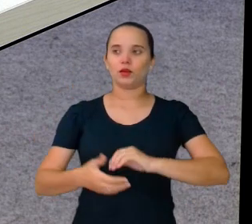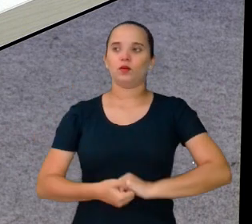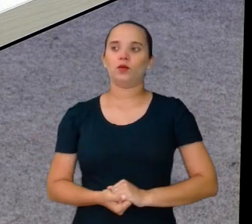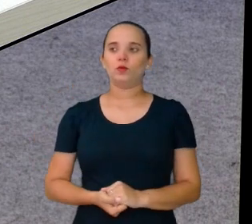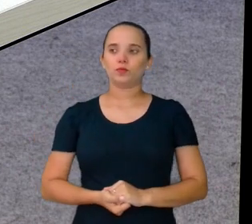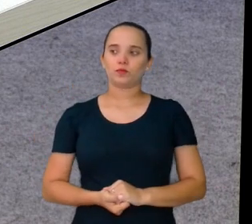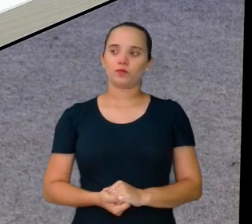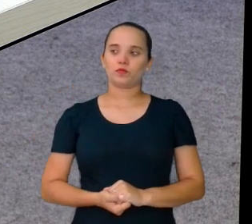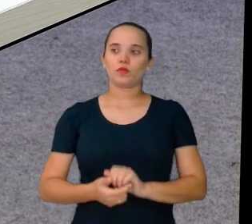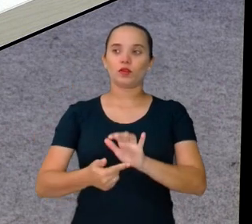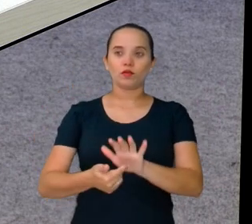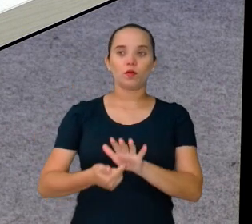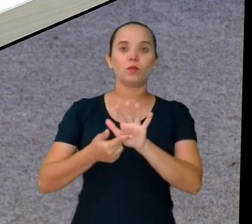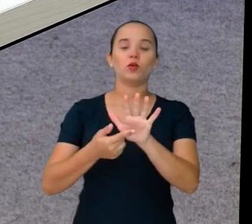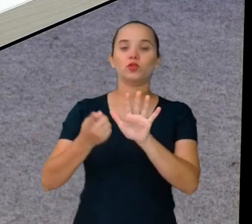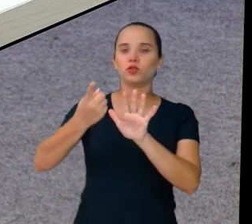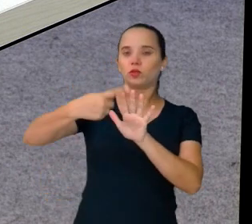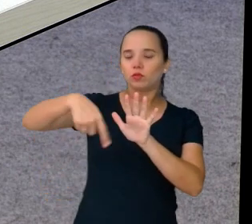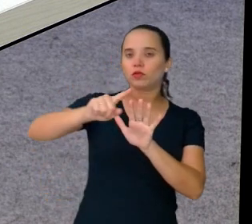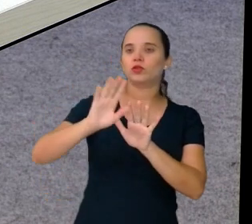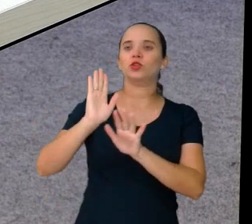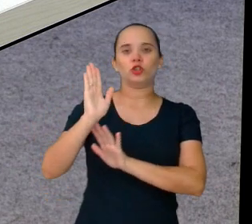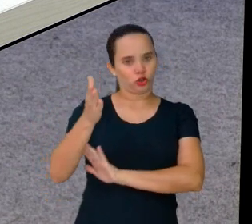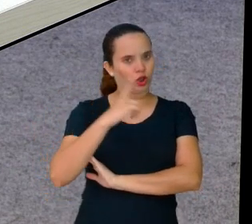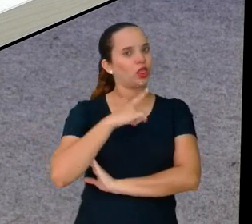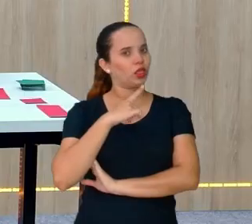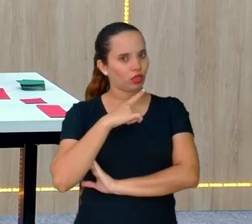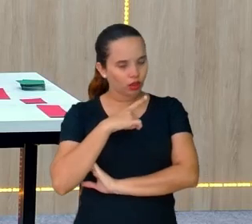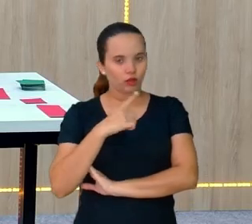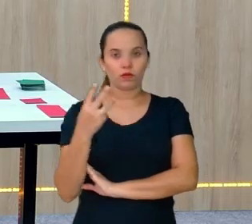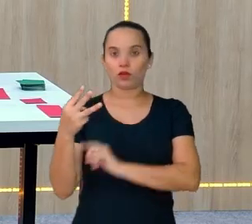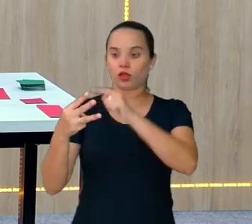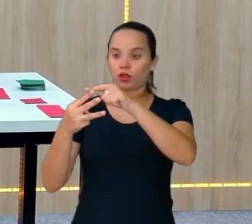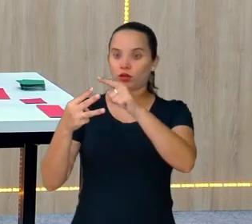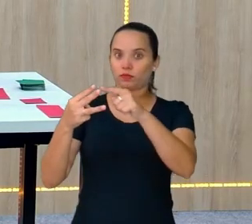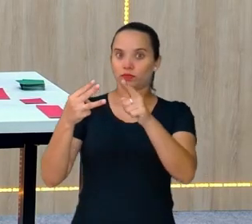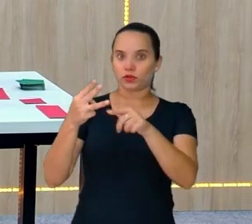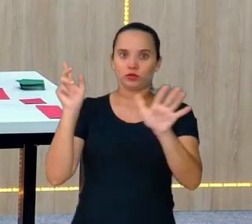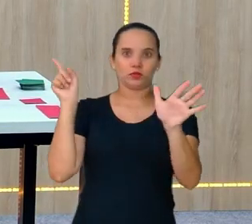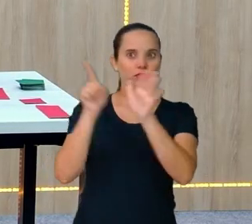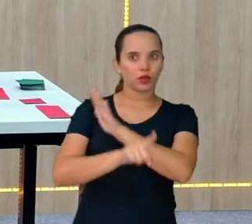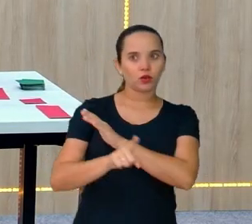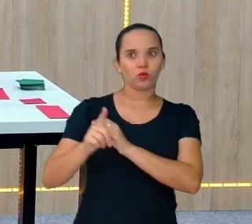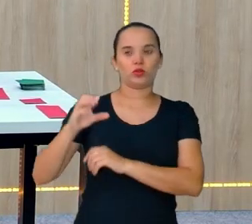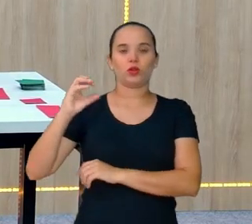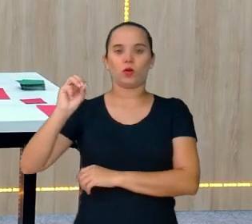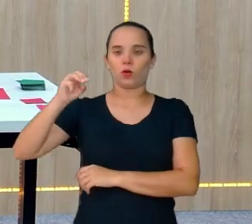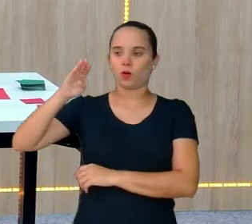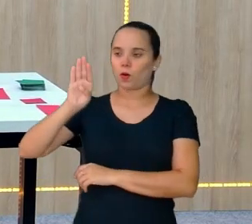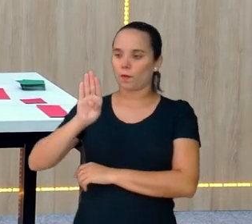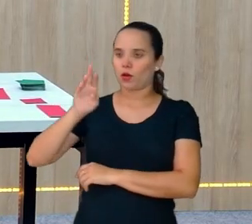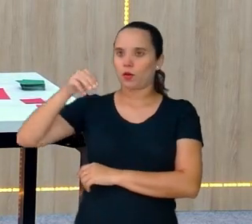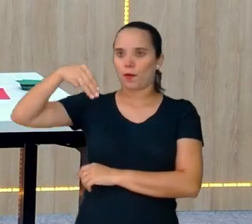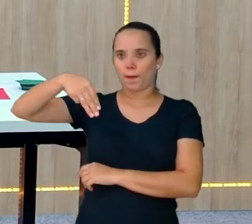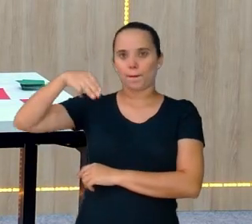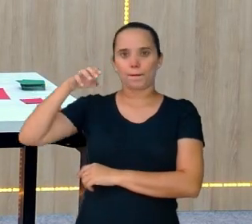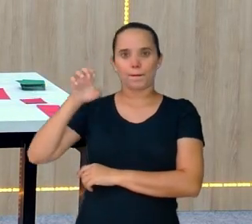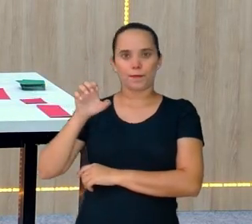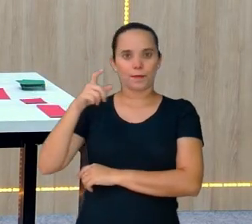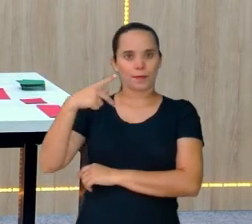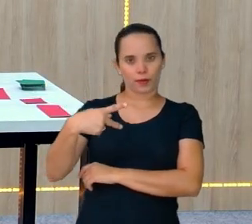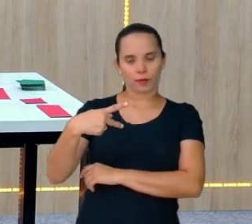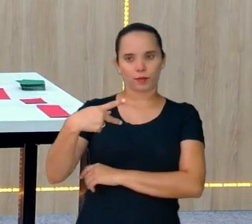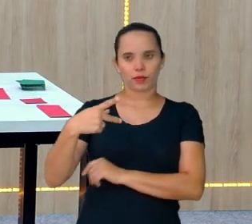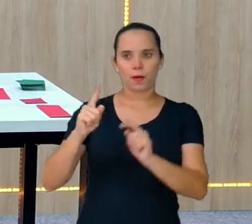deixou com vocês três questões da OBMEP. E a gente vai usar todos eles, professora?